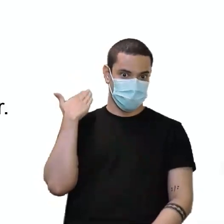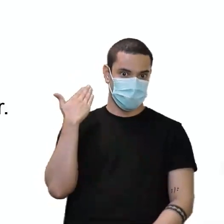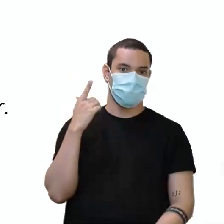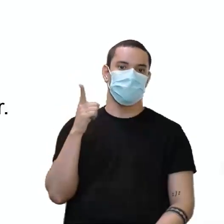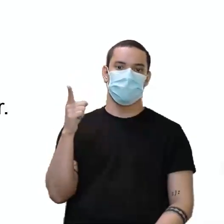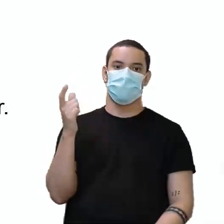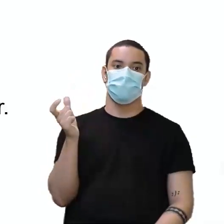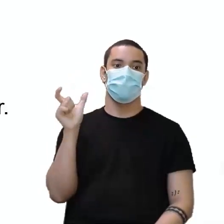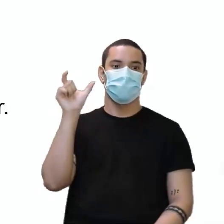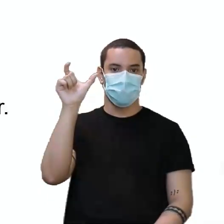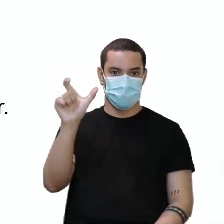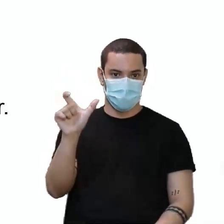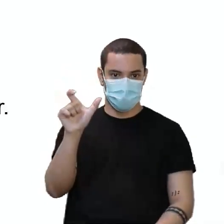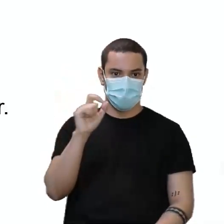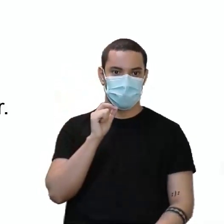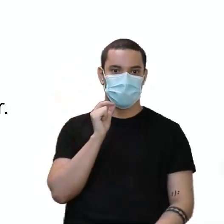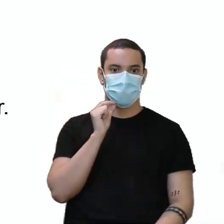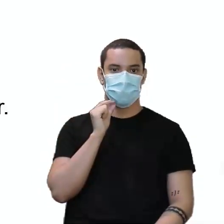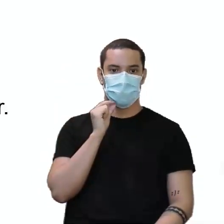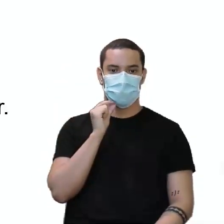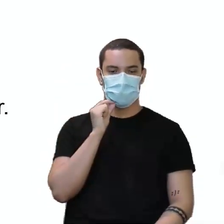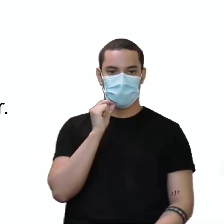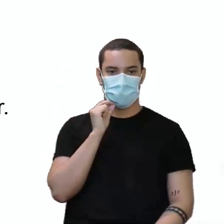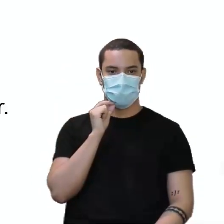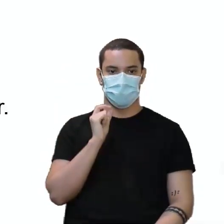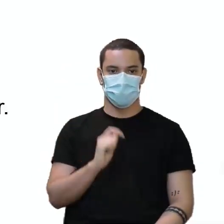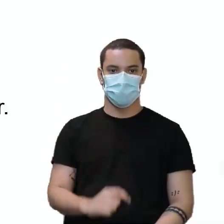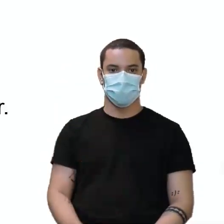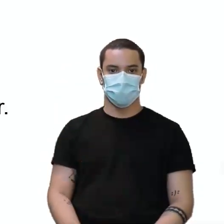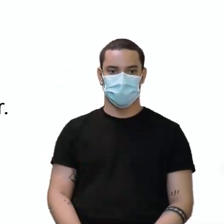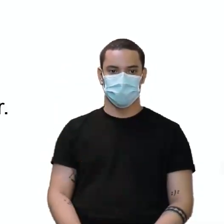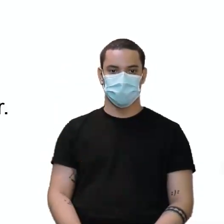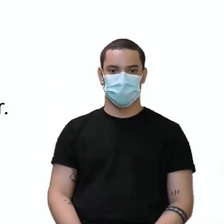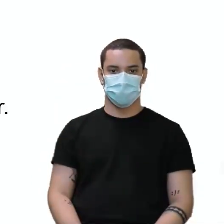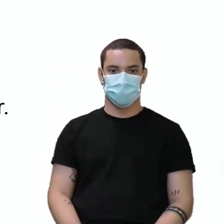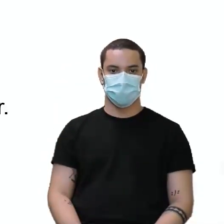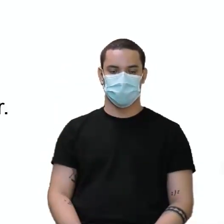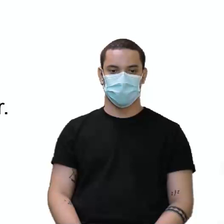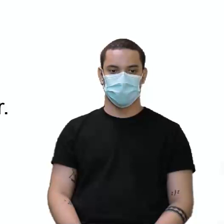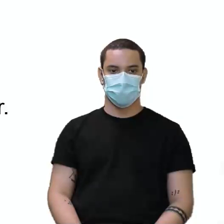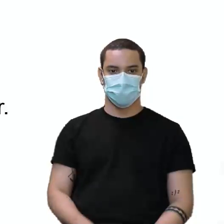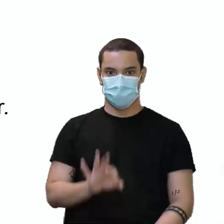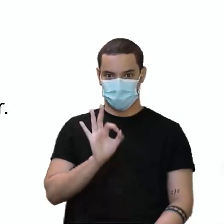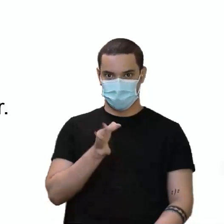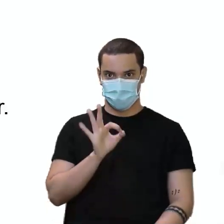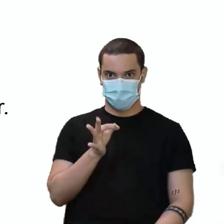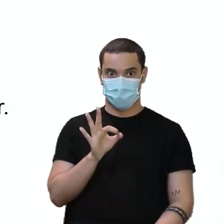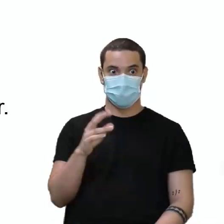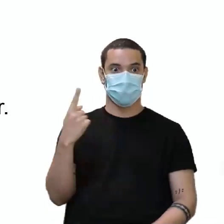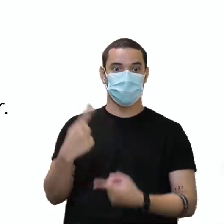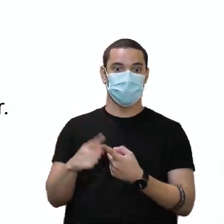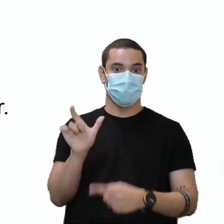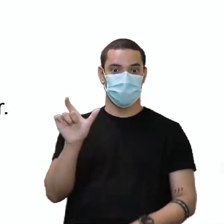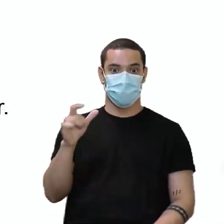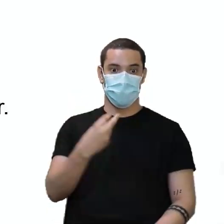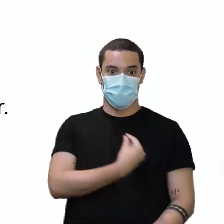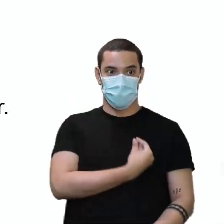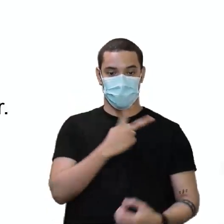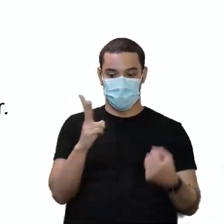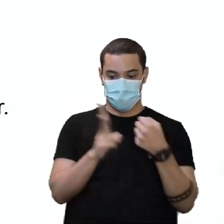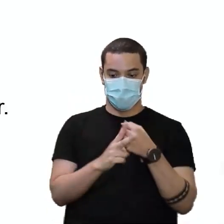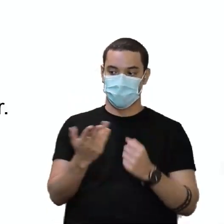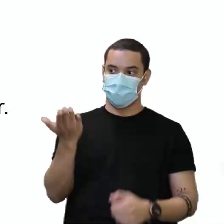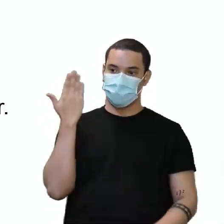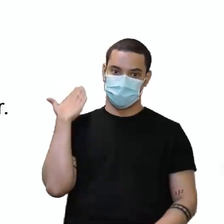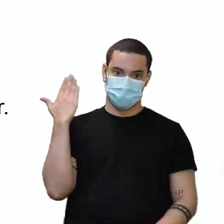sim. And has just found. Seria interessante essa atividade de eu ter colocado os verbos no passado e o